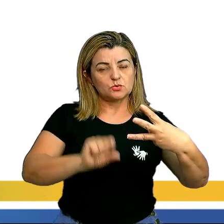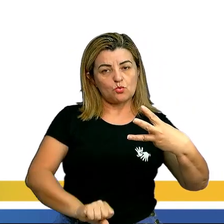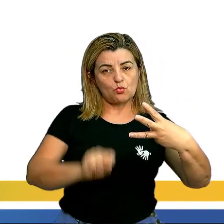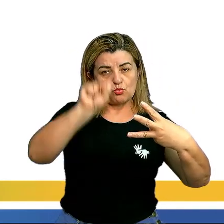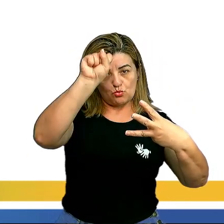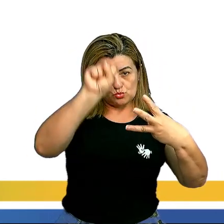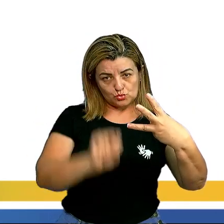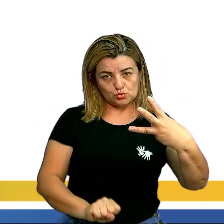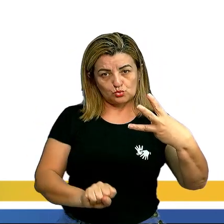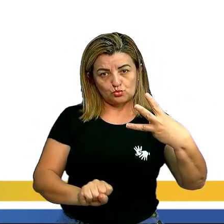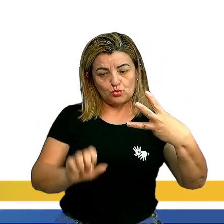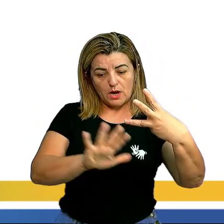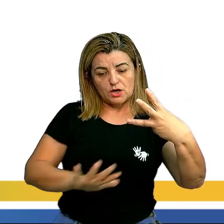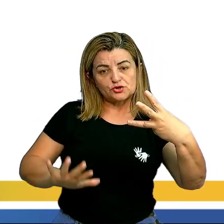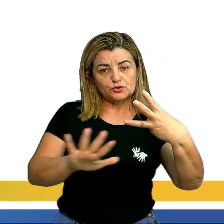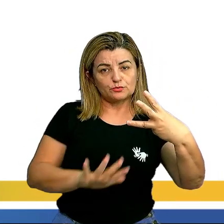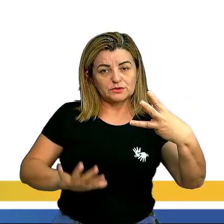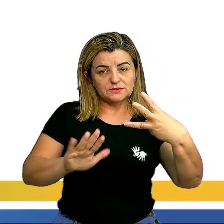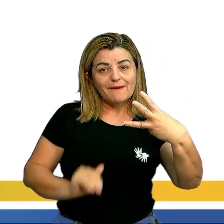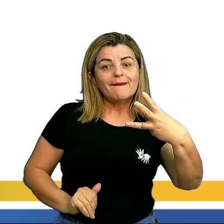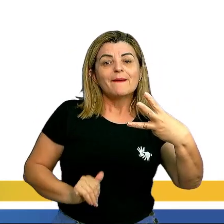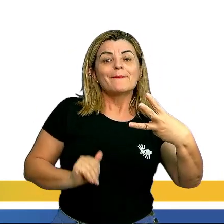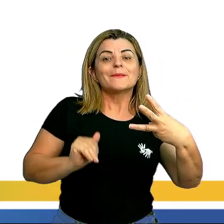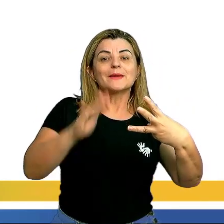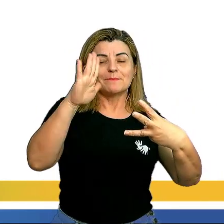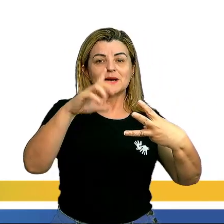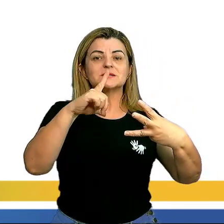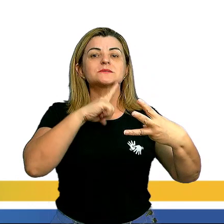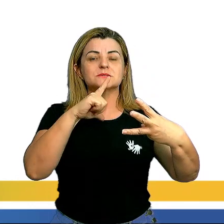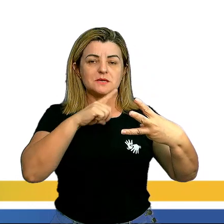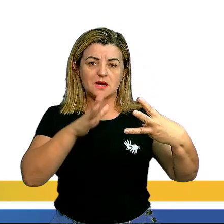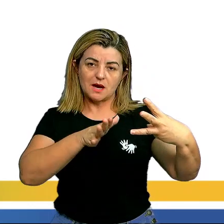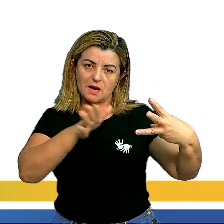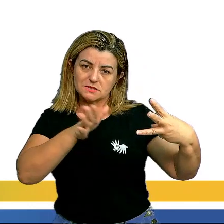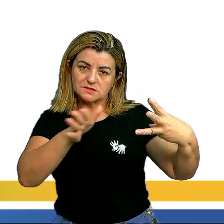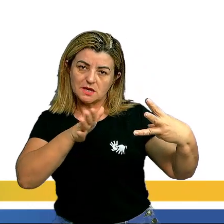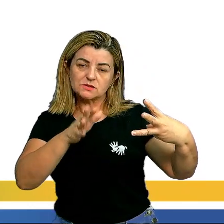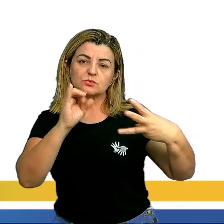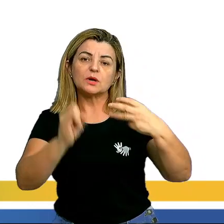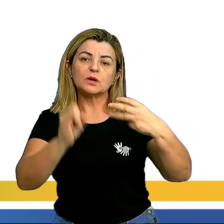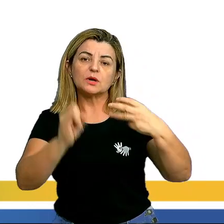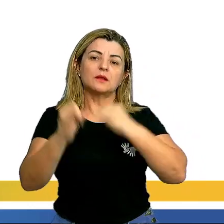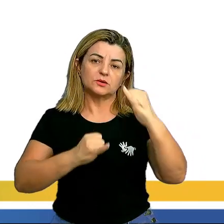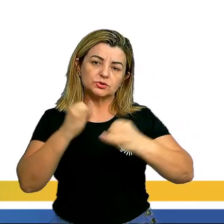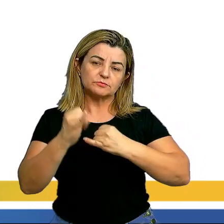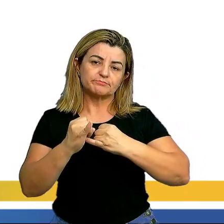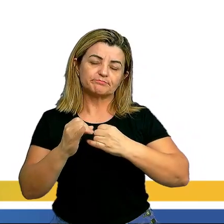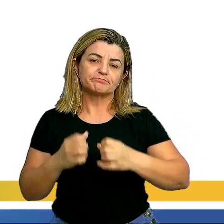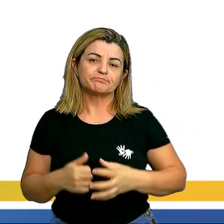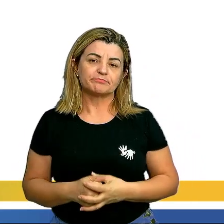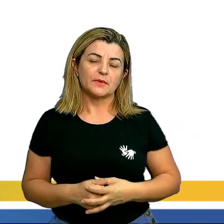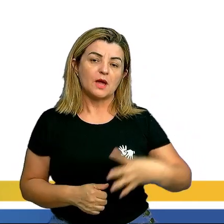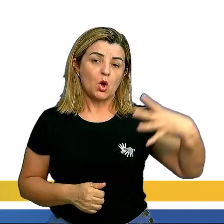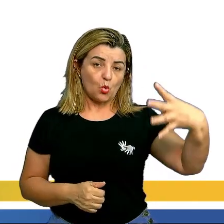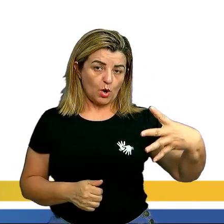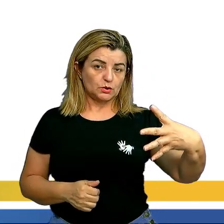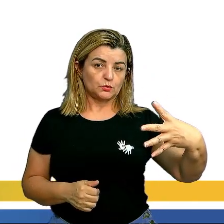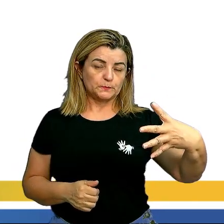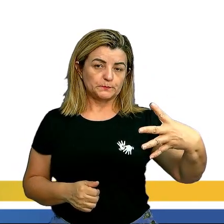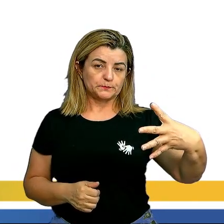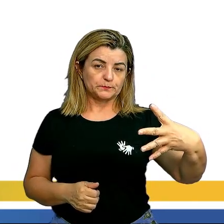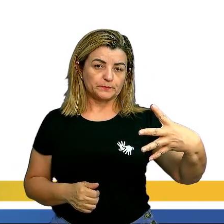é a região brasileira que mais tem acesso à internet. E 4.